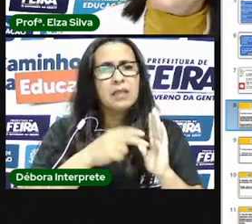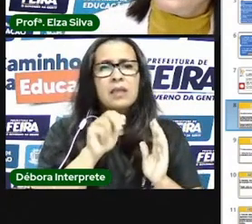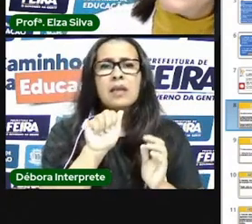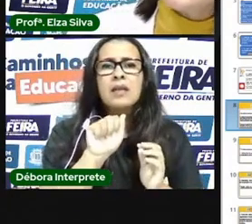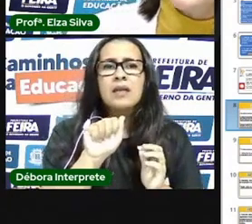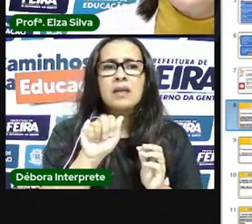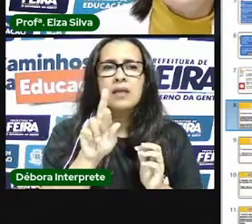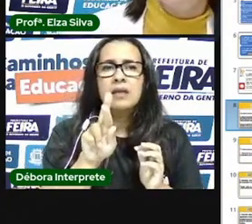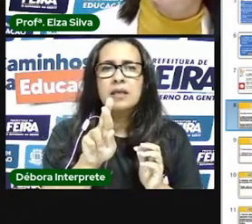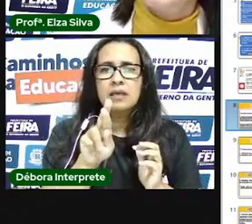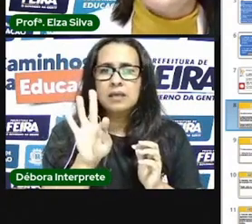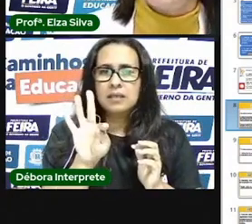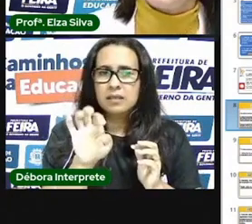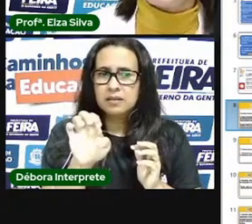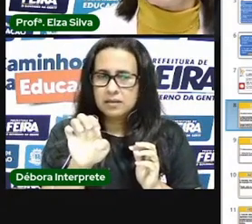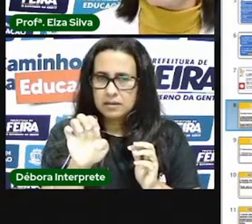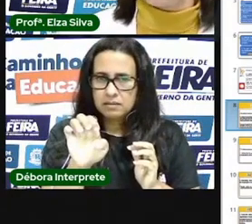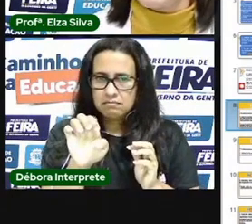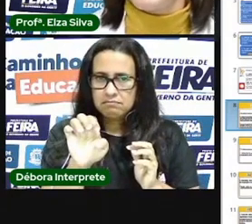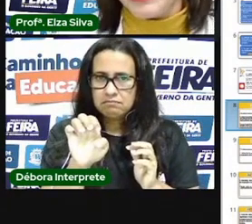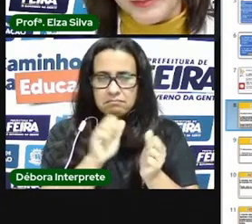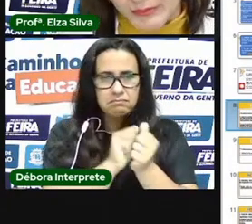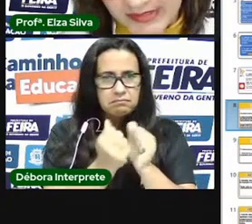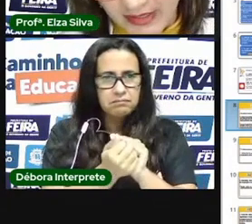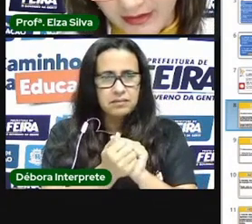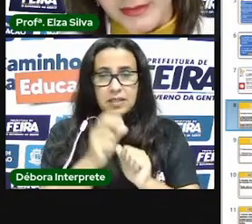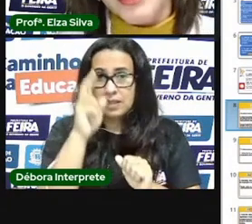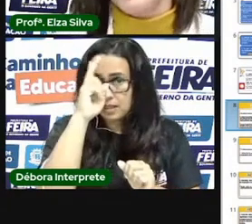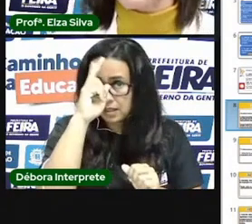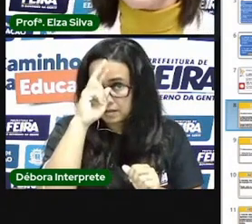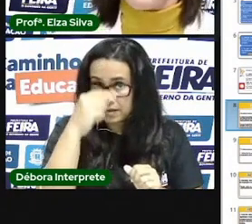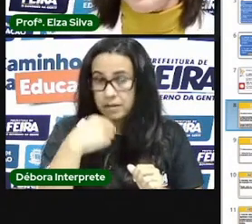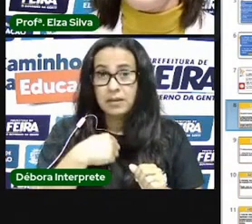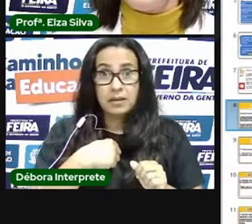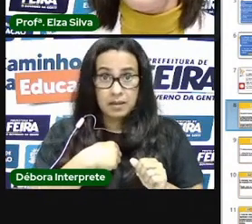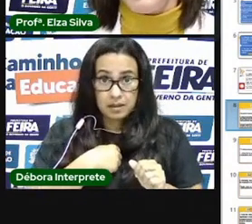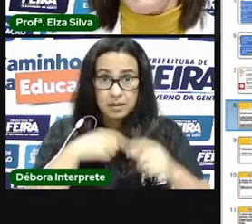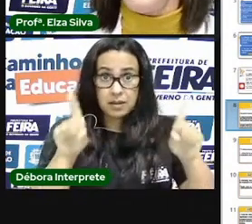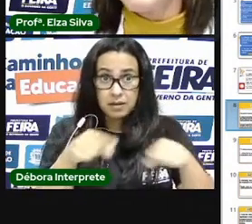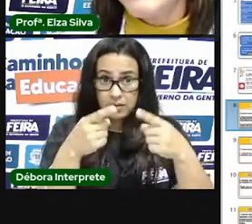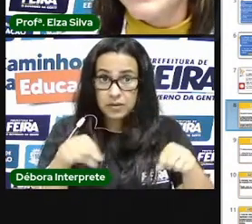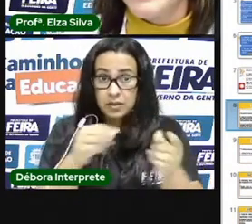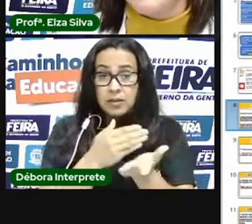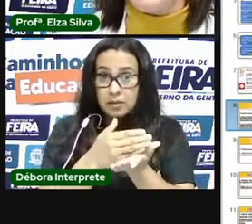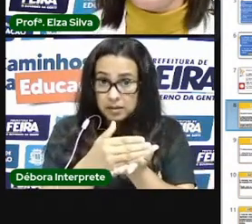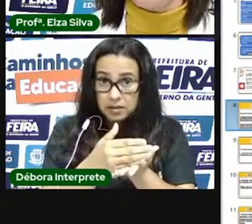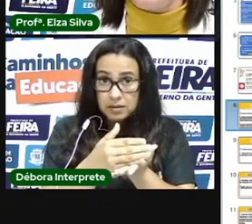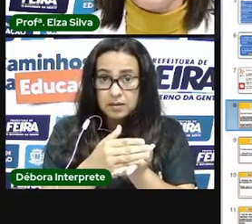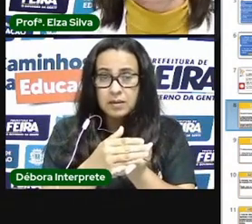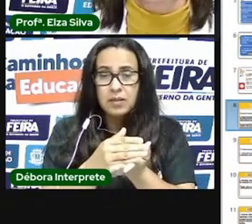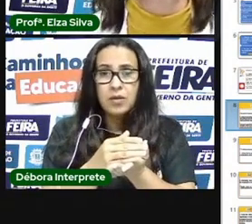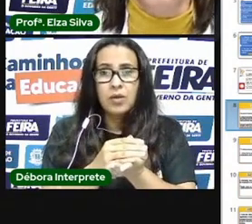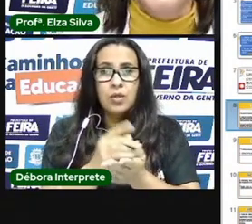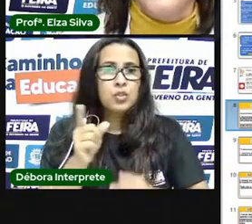Lembra do início da aula, quando nós analisamos a letra da música, somos um só? Qual é a essência dela?